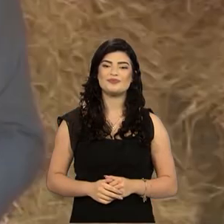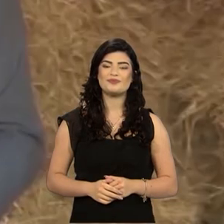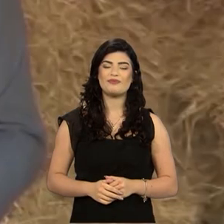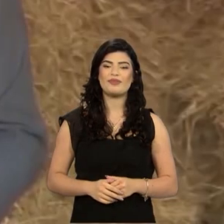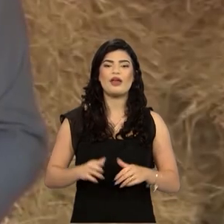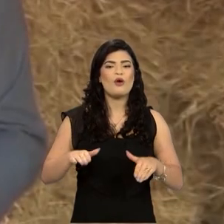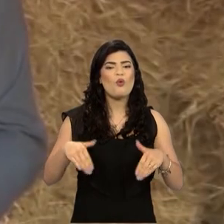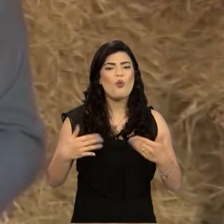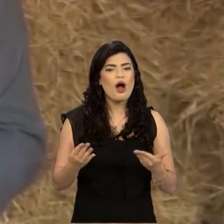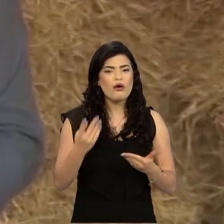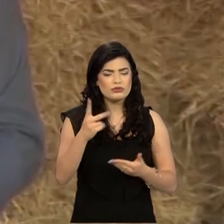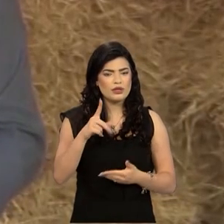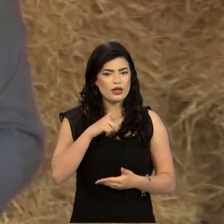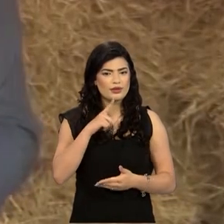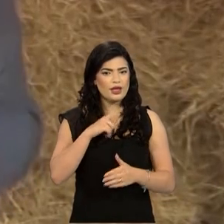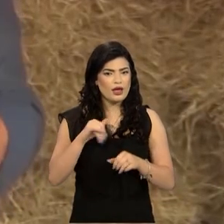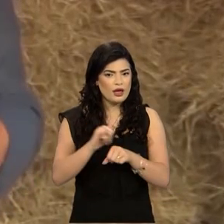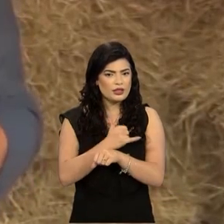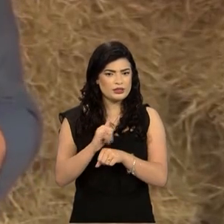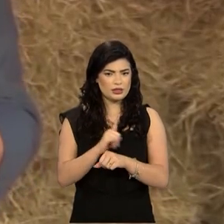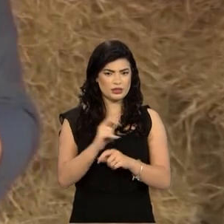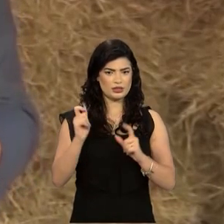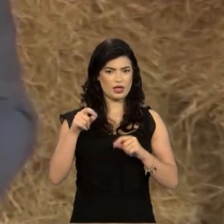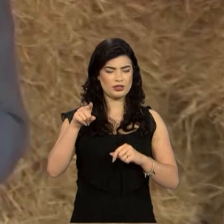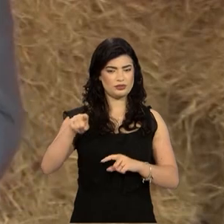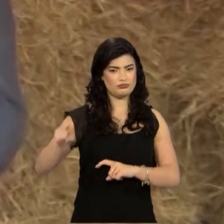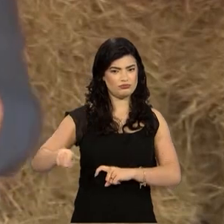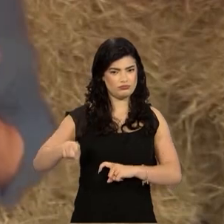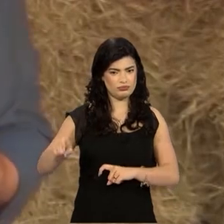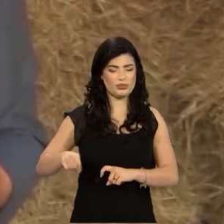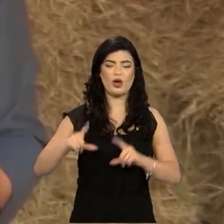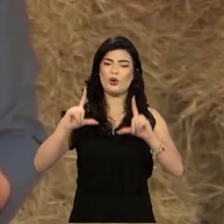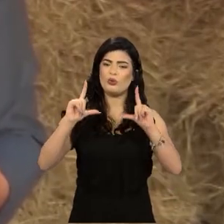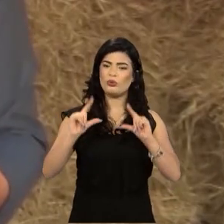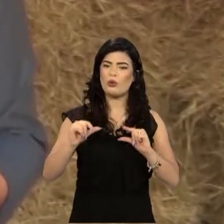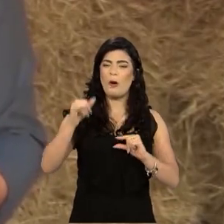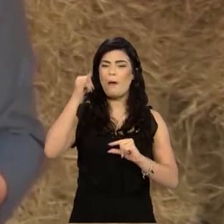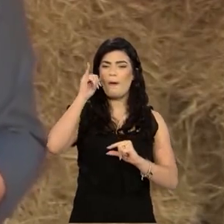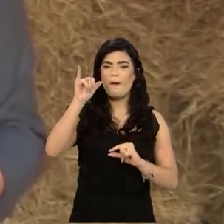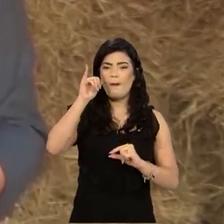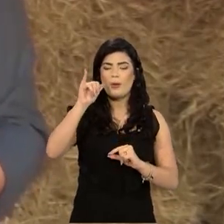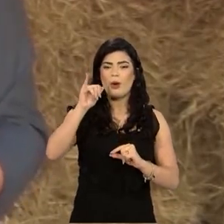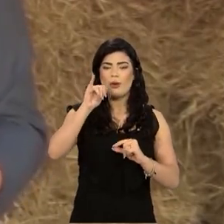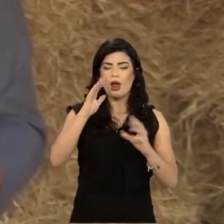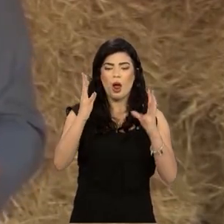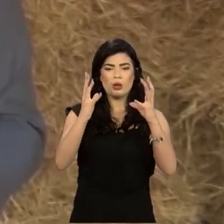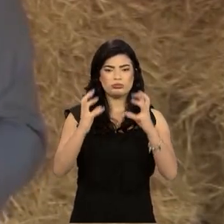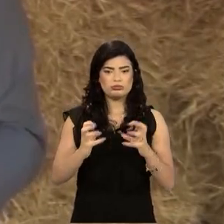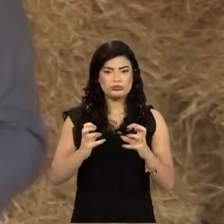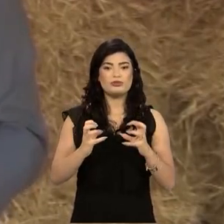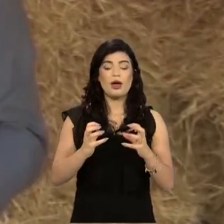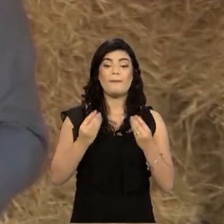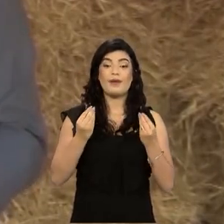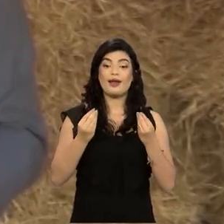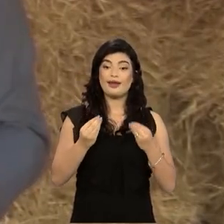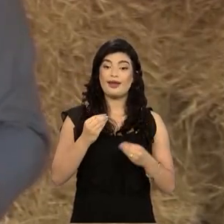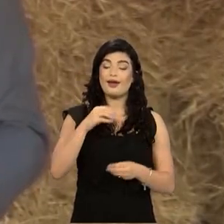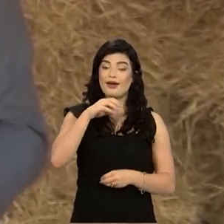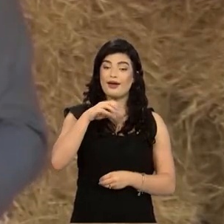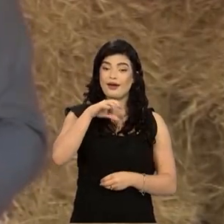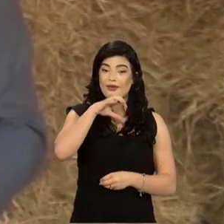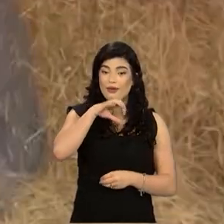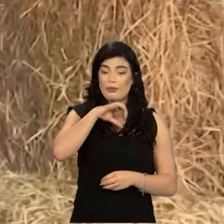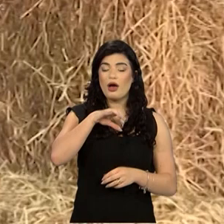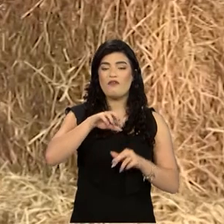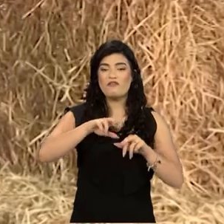Quais as estratégias que você pode imprimir na fazenda para minimizar os efeitos da seca para a tropa, para os animais de